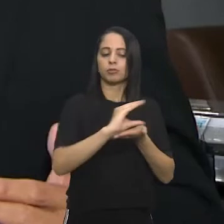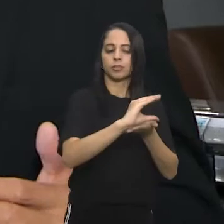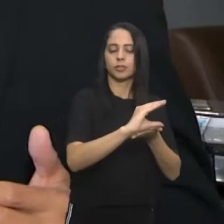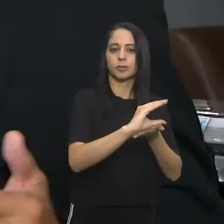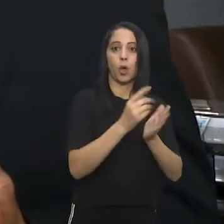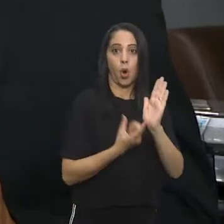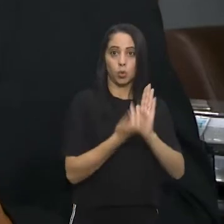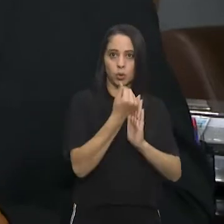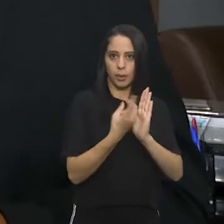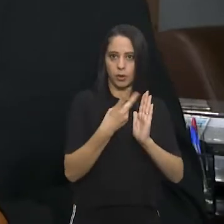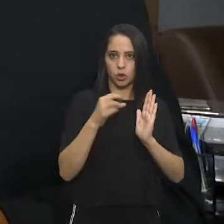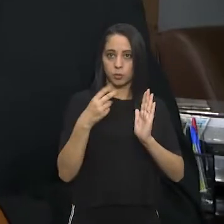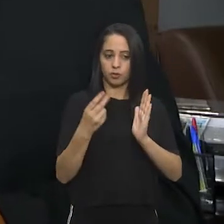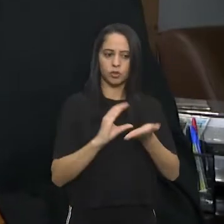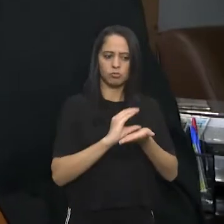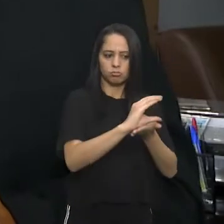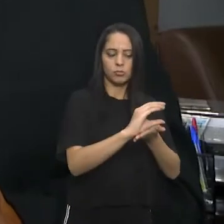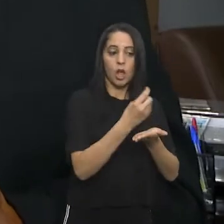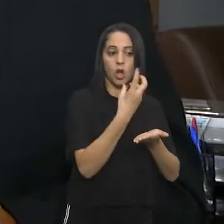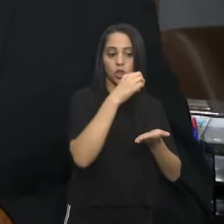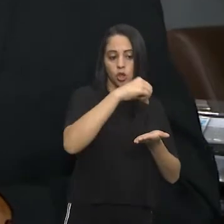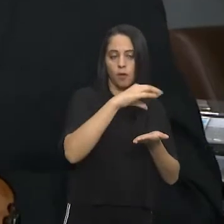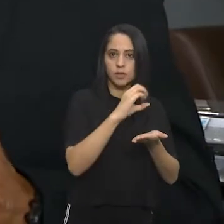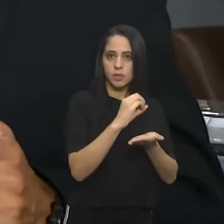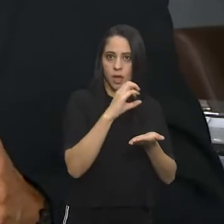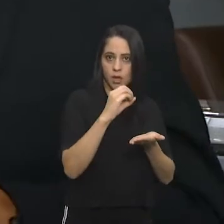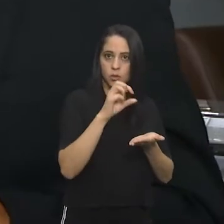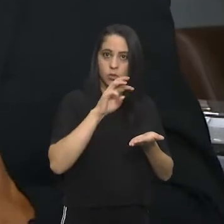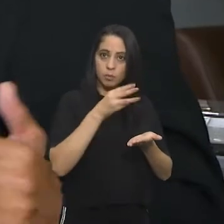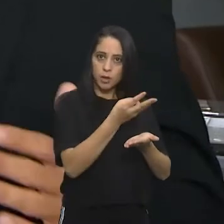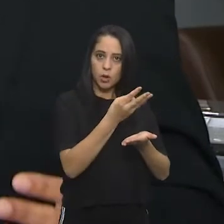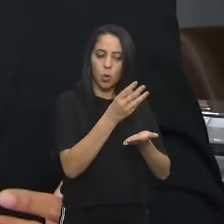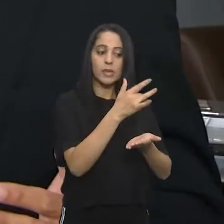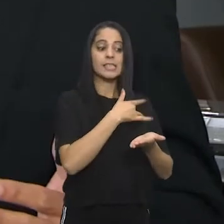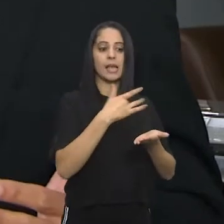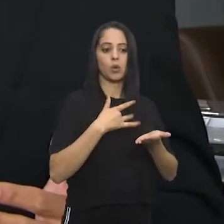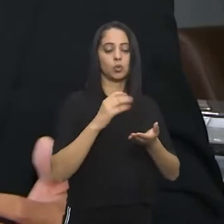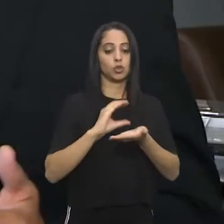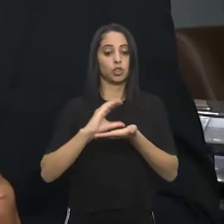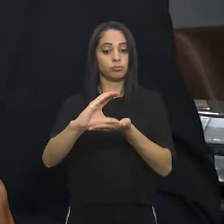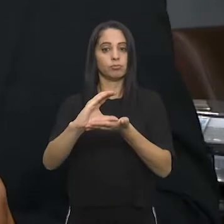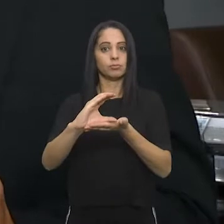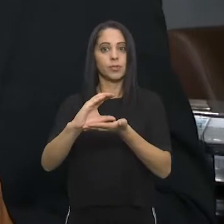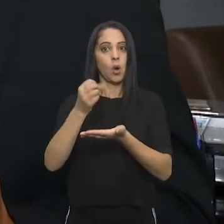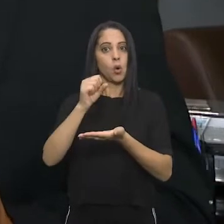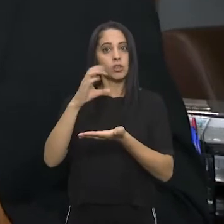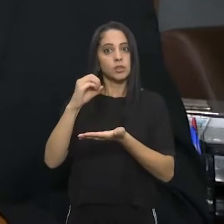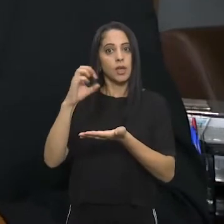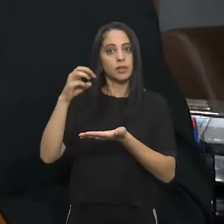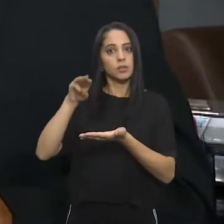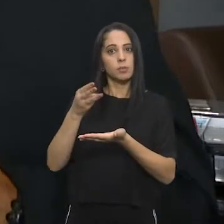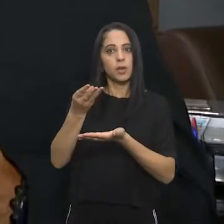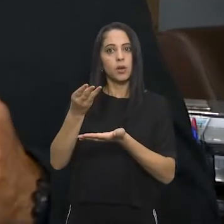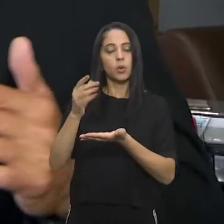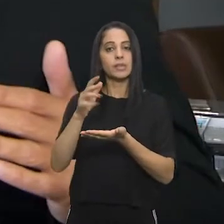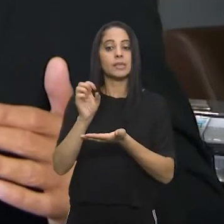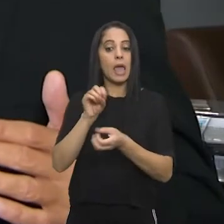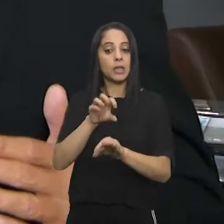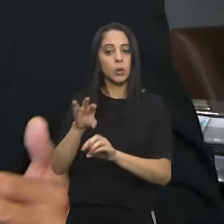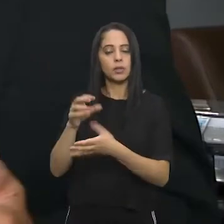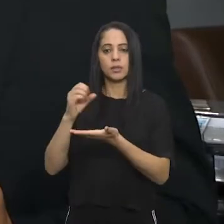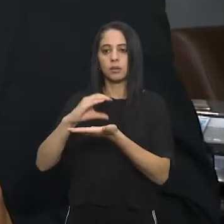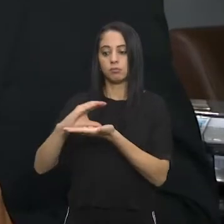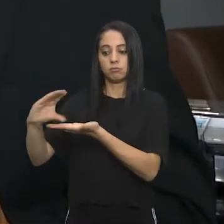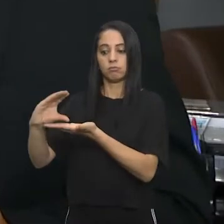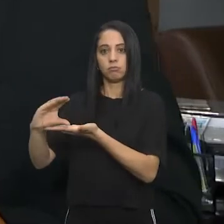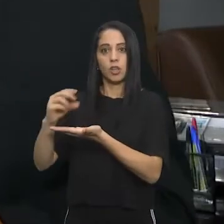serviço público Então, por exemplo, no orçamento de 2022, nós temos 900 milhões previstos para aplicar na saúde Mais de 800